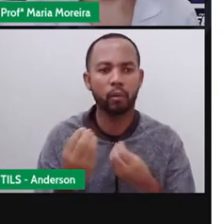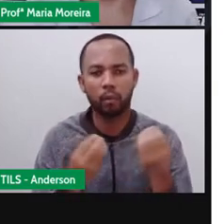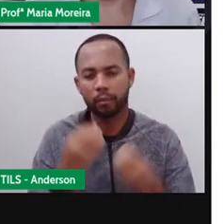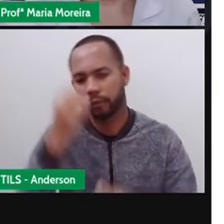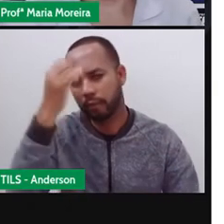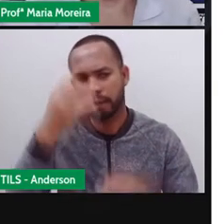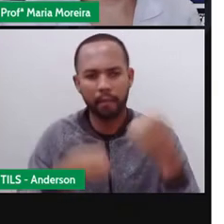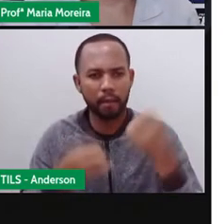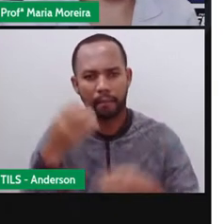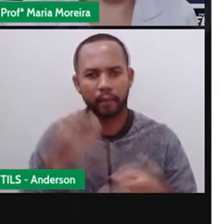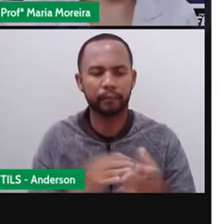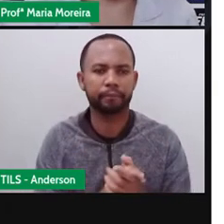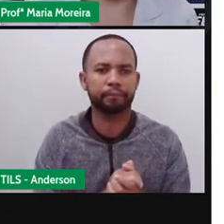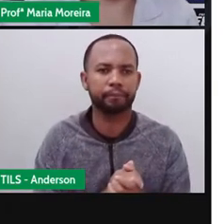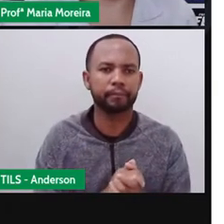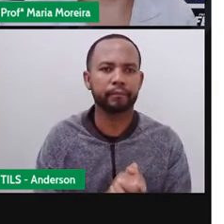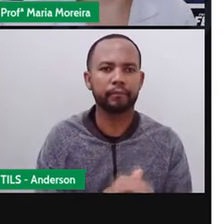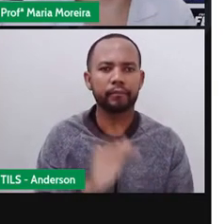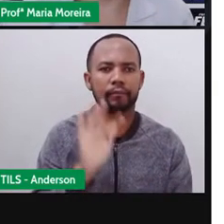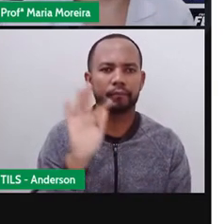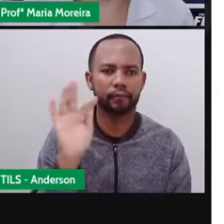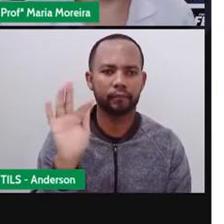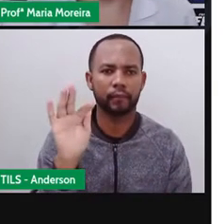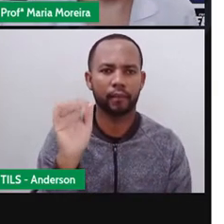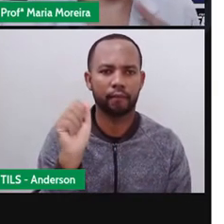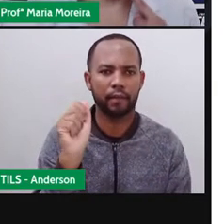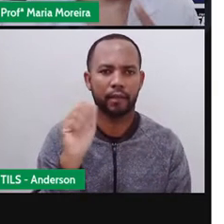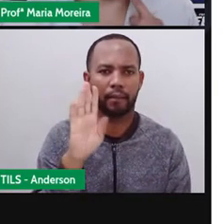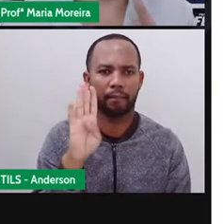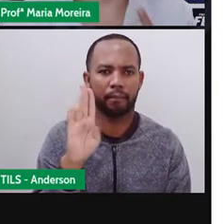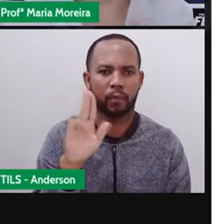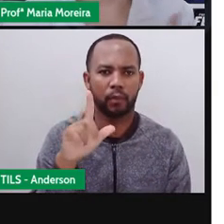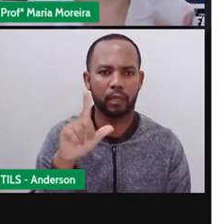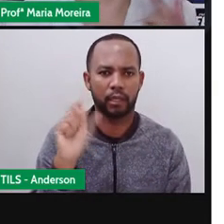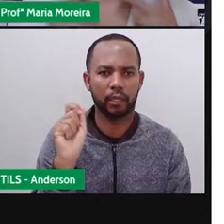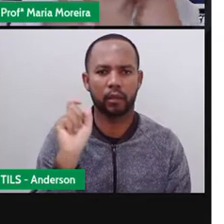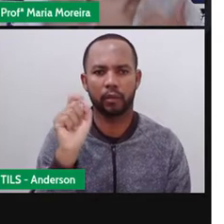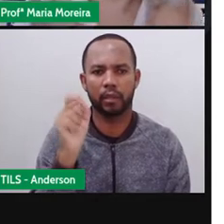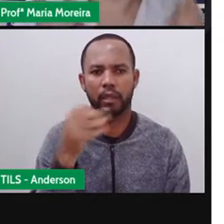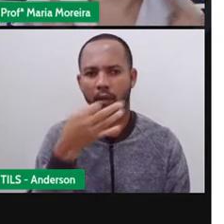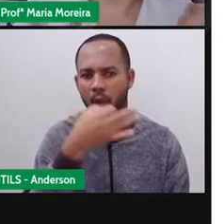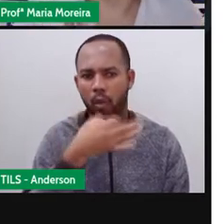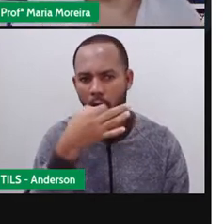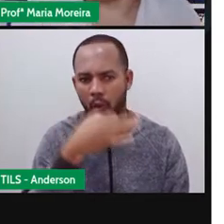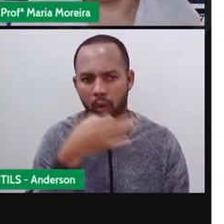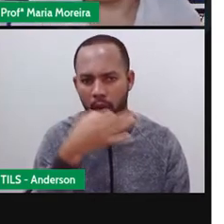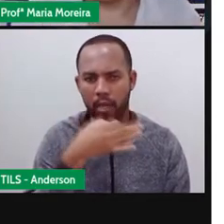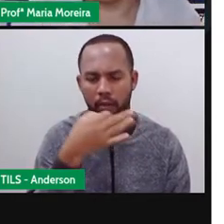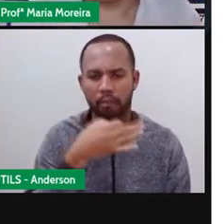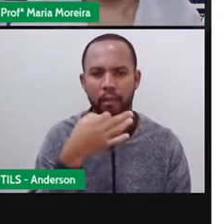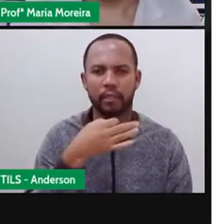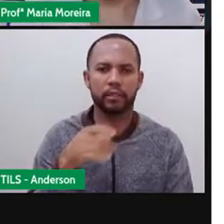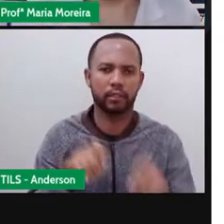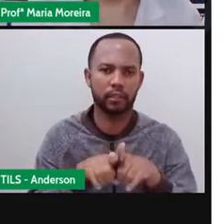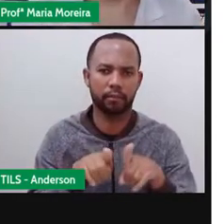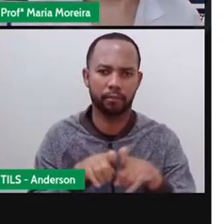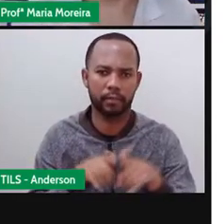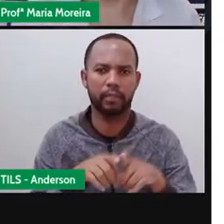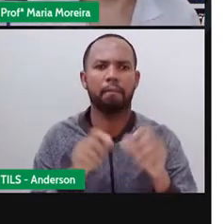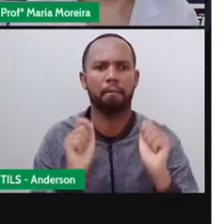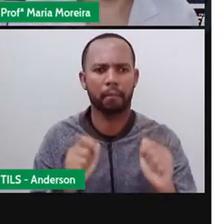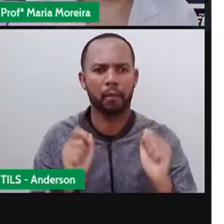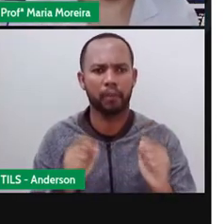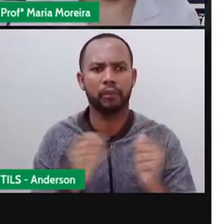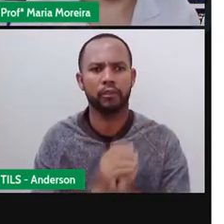Bom, a fábula, ela pode ser contada oralmente, ou seja, como a Pró está fazendo aqui com vocês, né? E